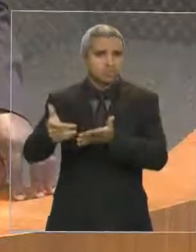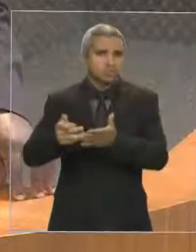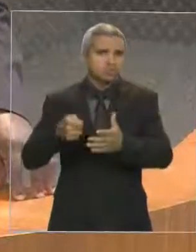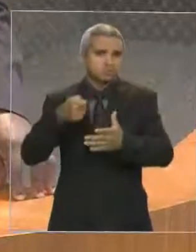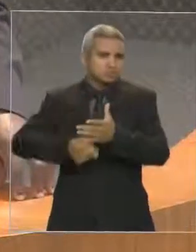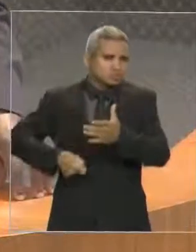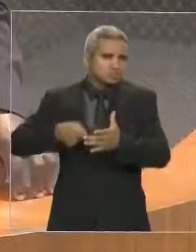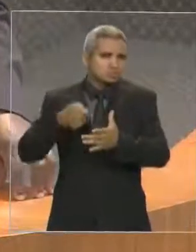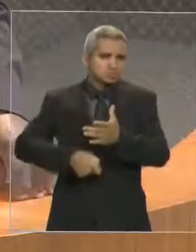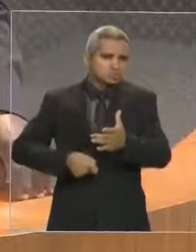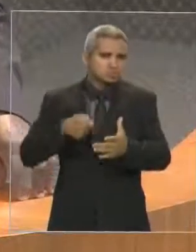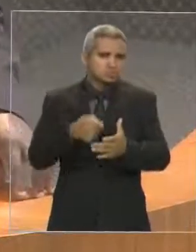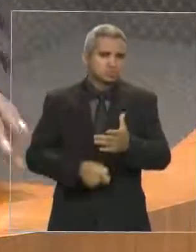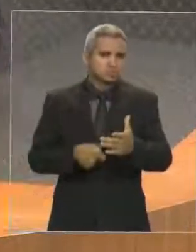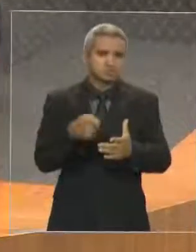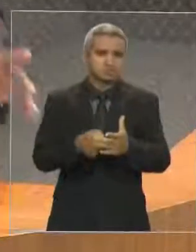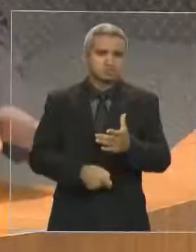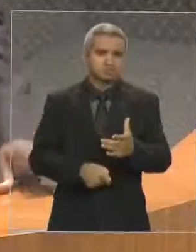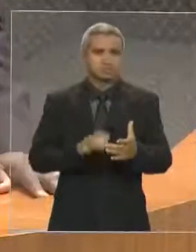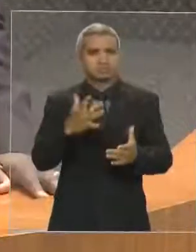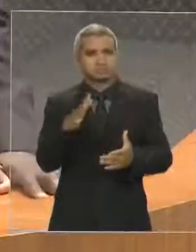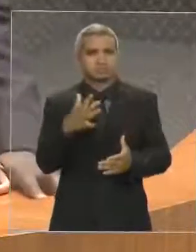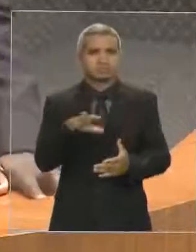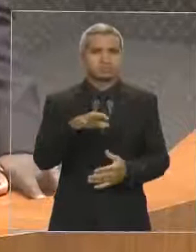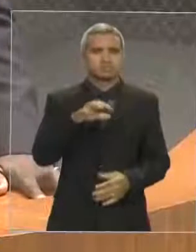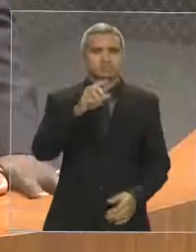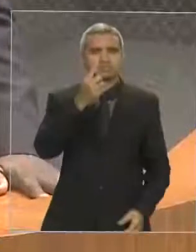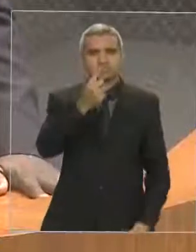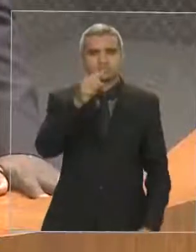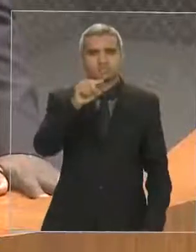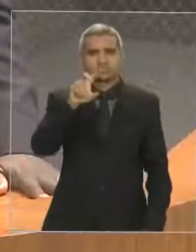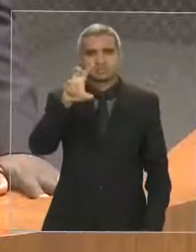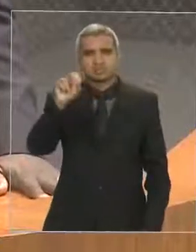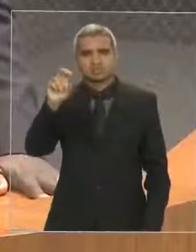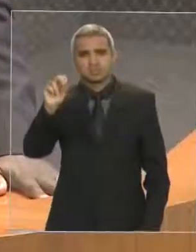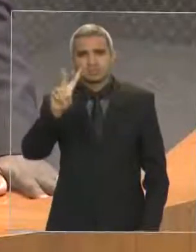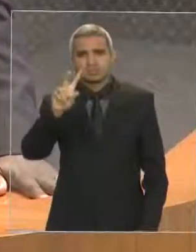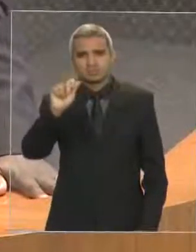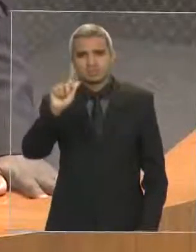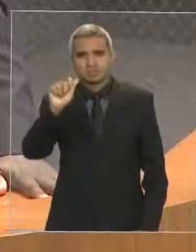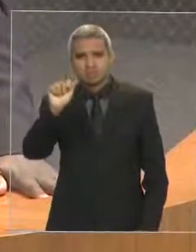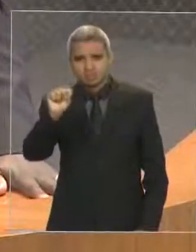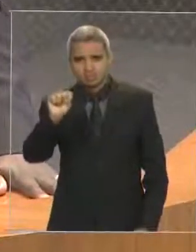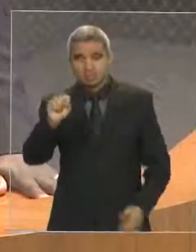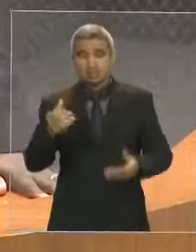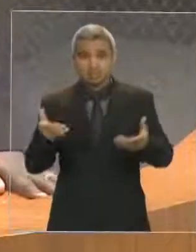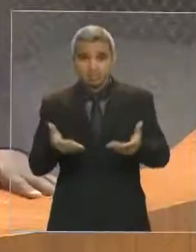Conseguimos, inicialmente, pouco mais de 1.500 vagas e agora 1